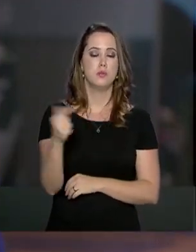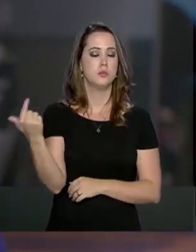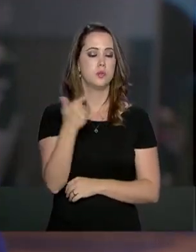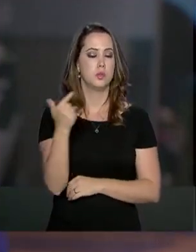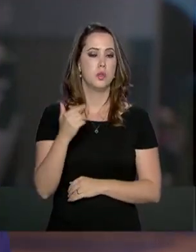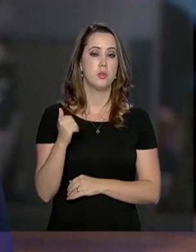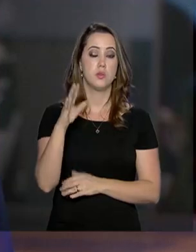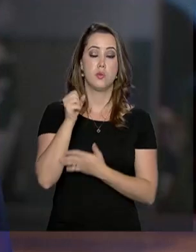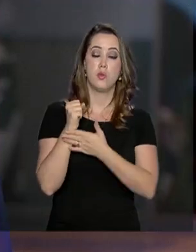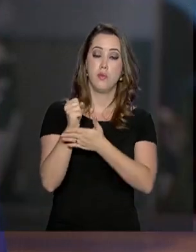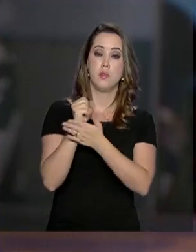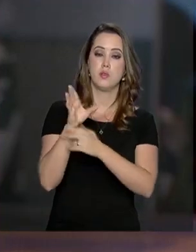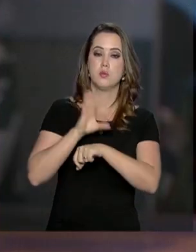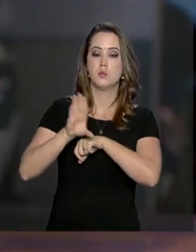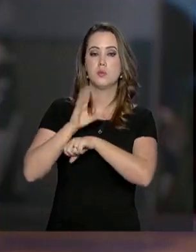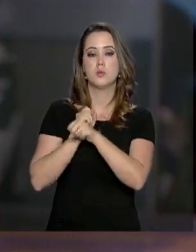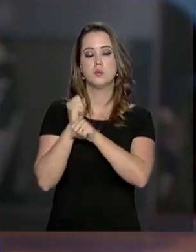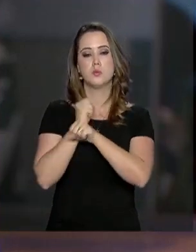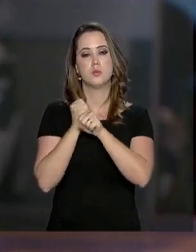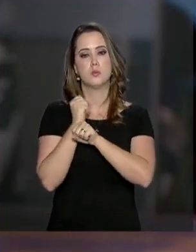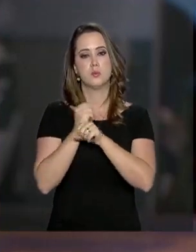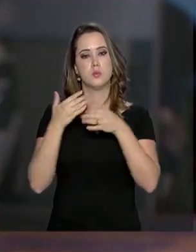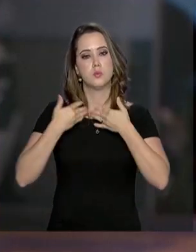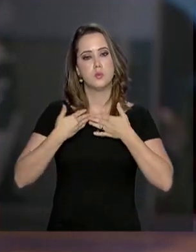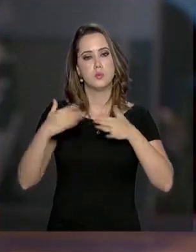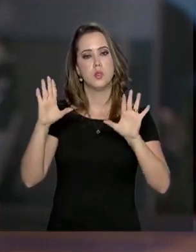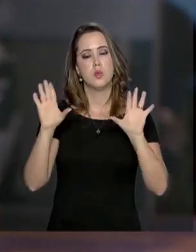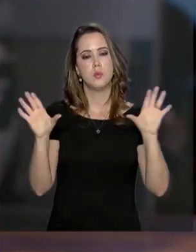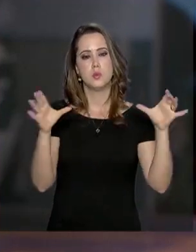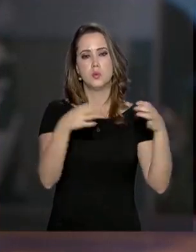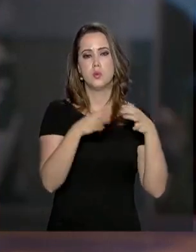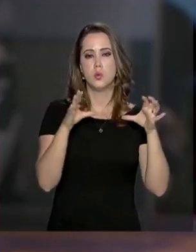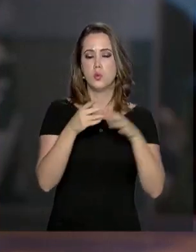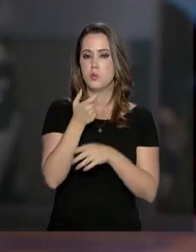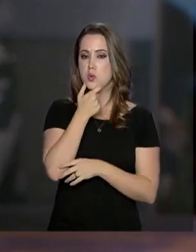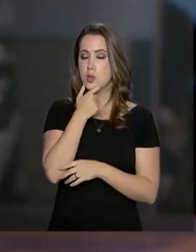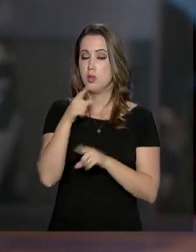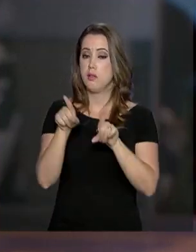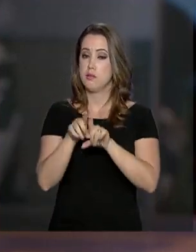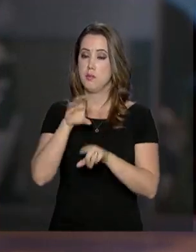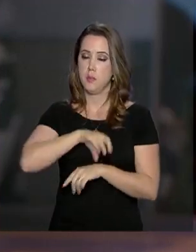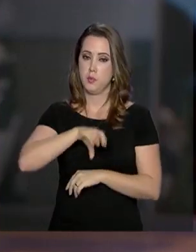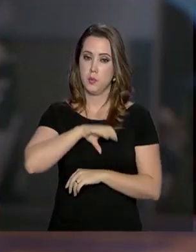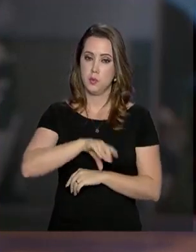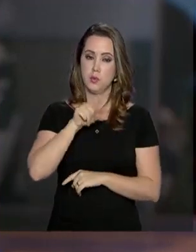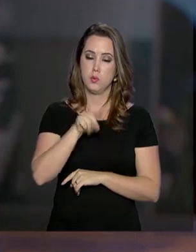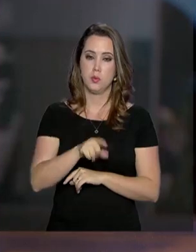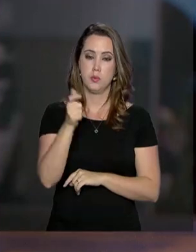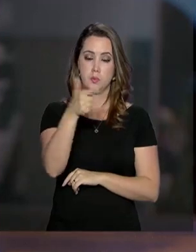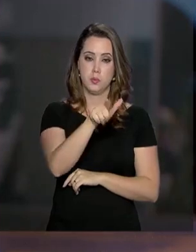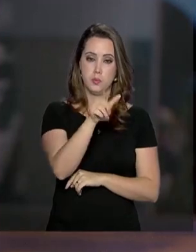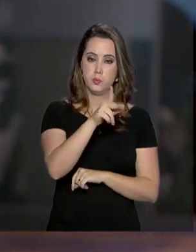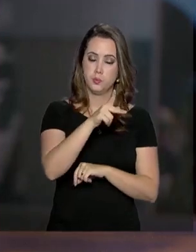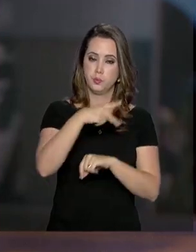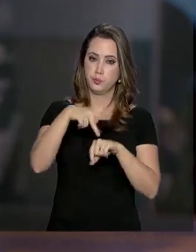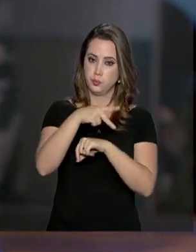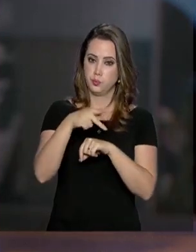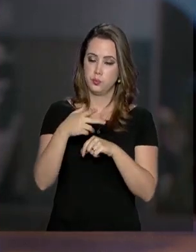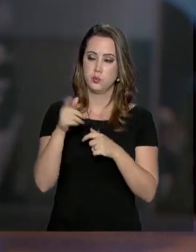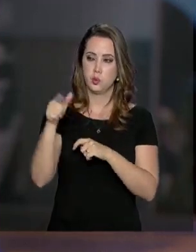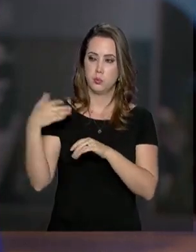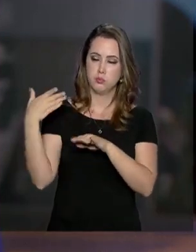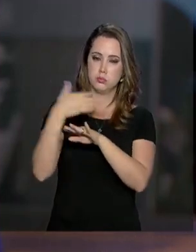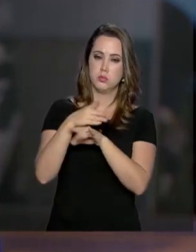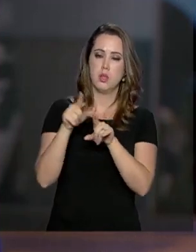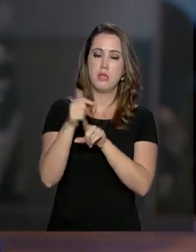a segunda oferta de cursos do ano, quando serão abertas turmas de inglês e português para estrangeiros. São 15